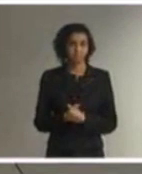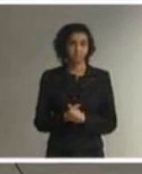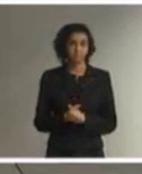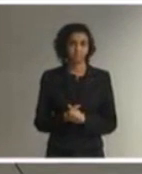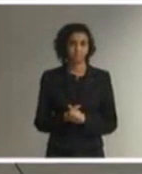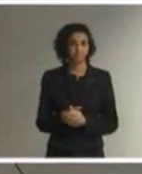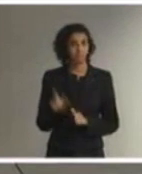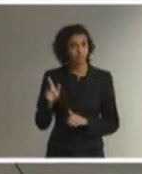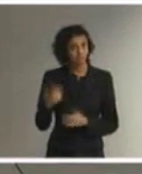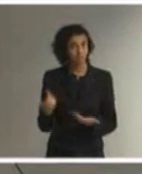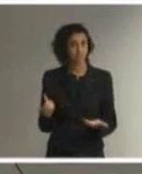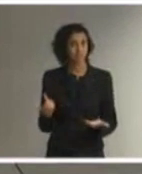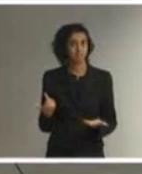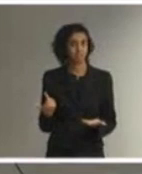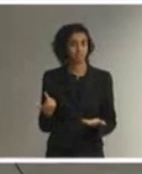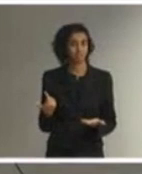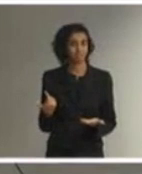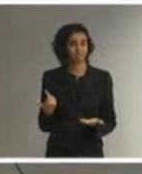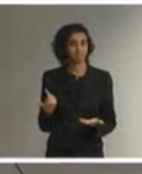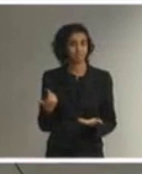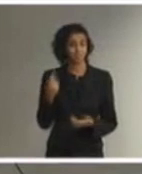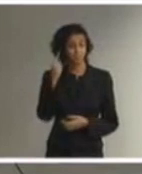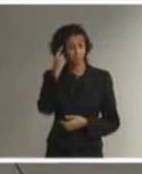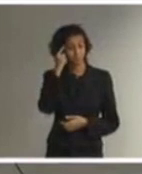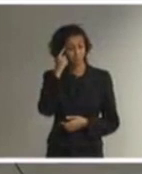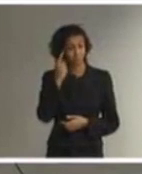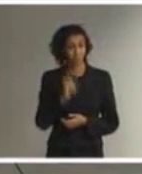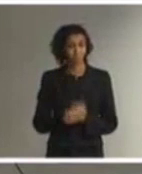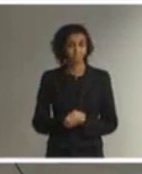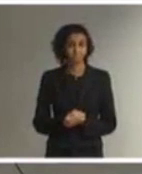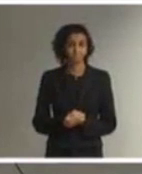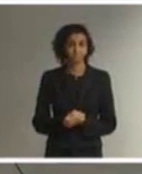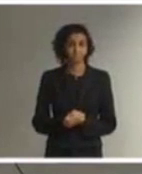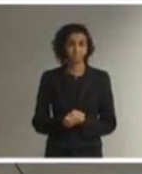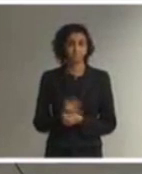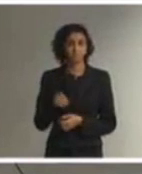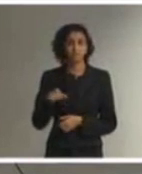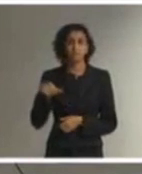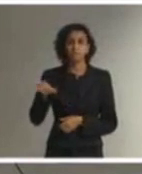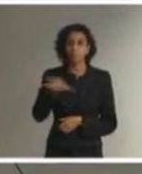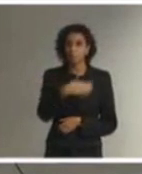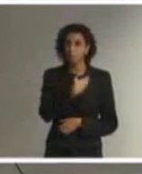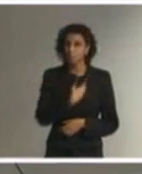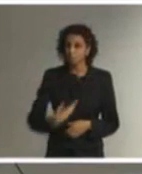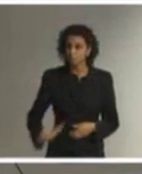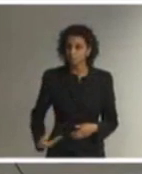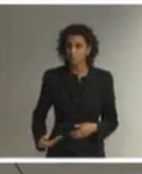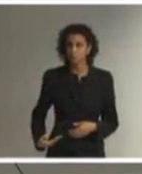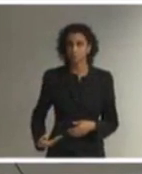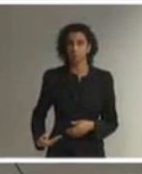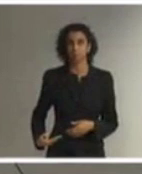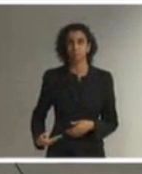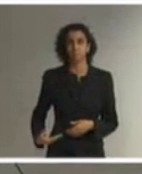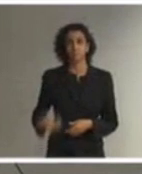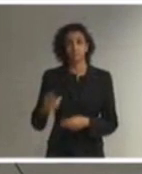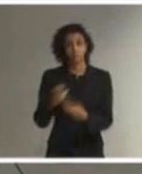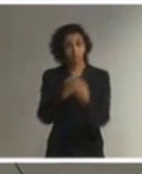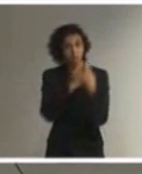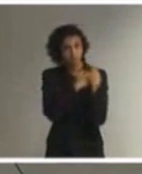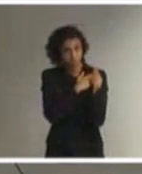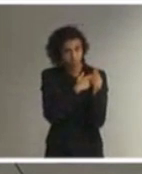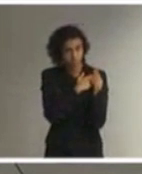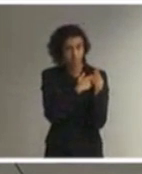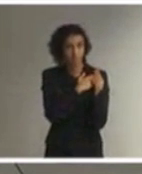grande questão. E dentre esses órgãos responsáveis por efetivá-las